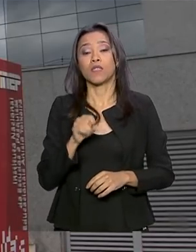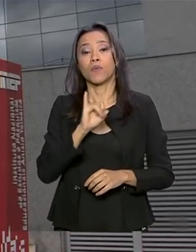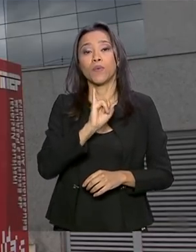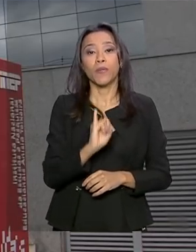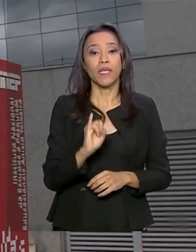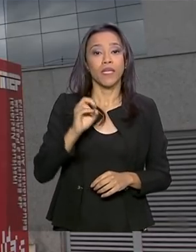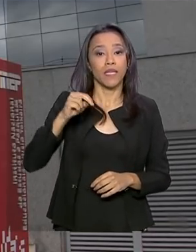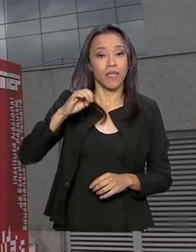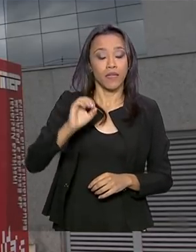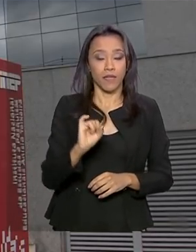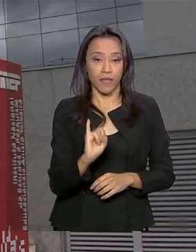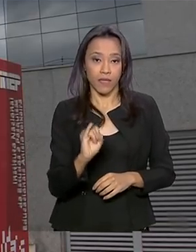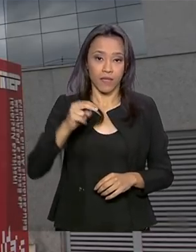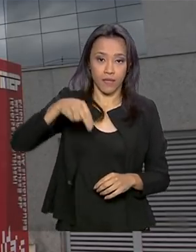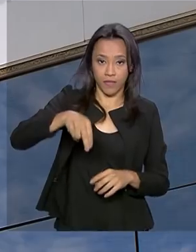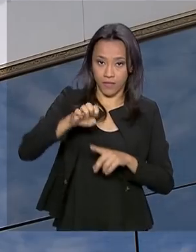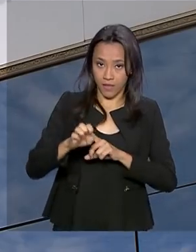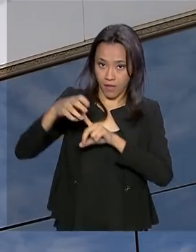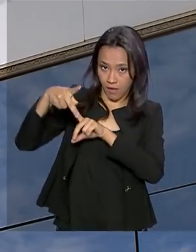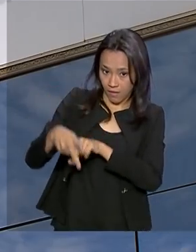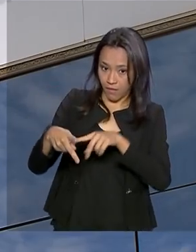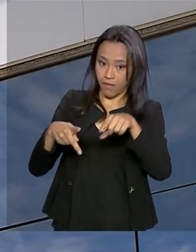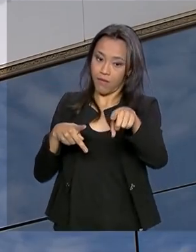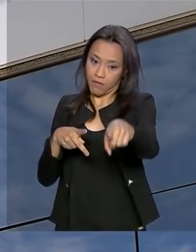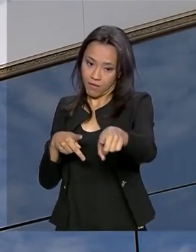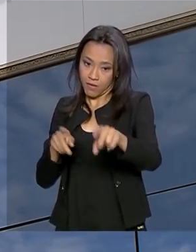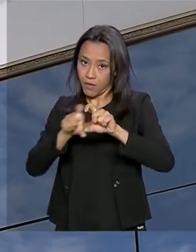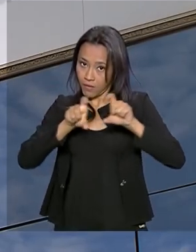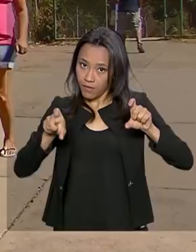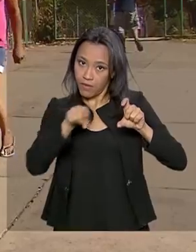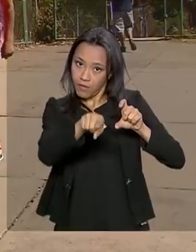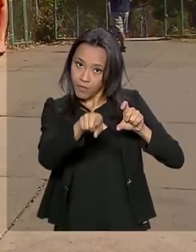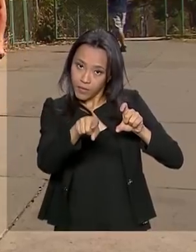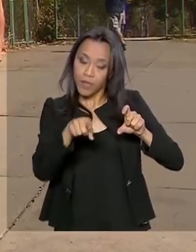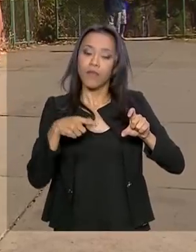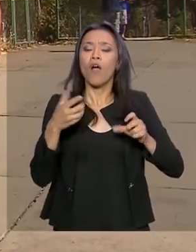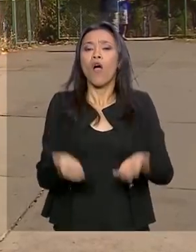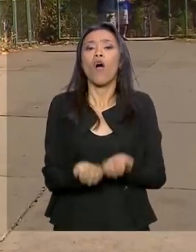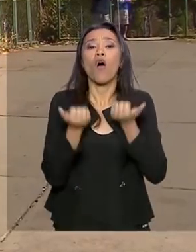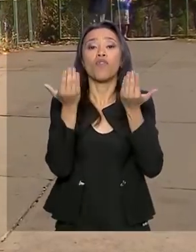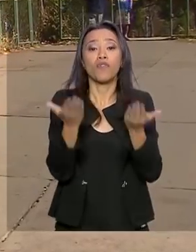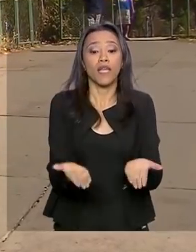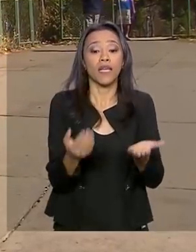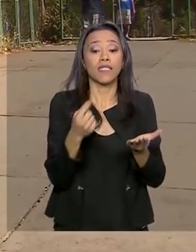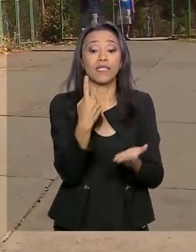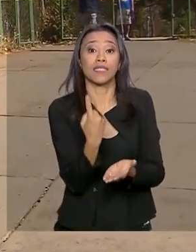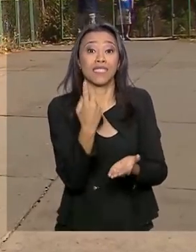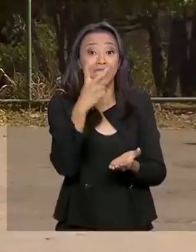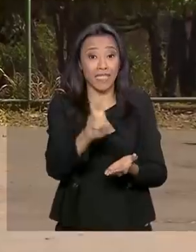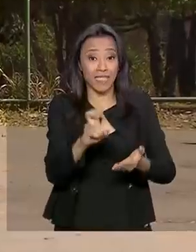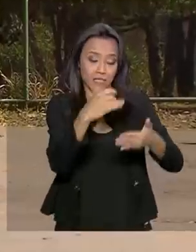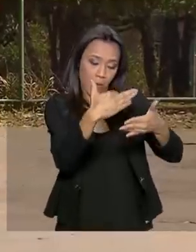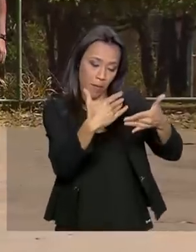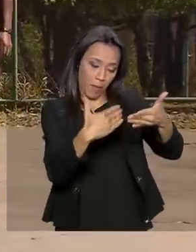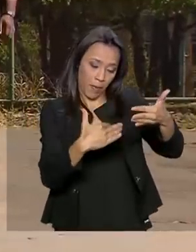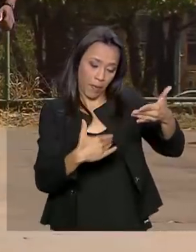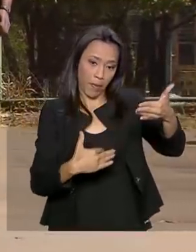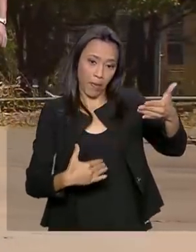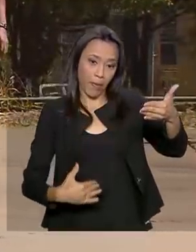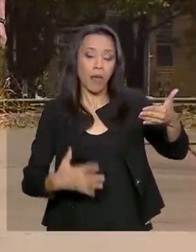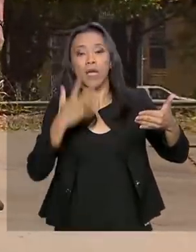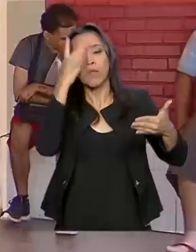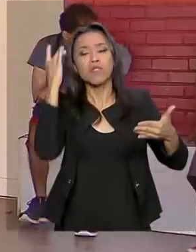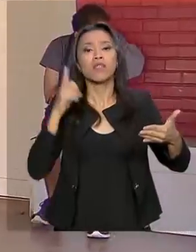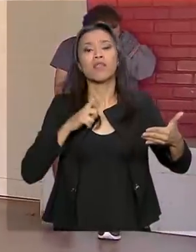Estudos e Pesquisas Educacionais, Anísio Teixeira e NEP, oferece 15 diferentes recursos para que as pessoas com